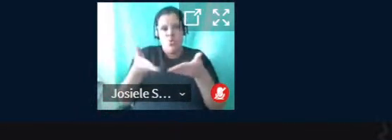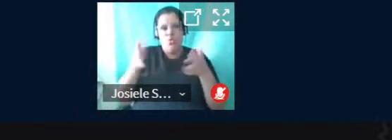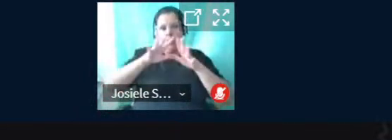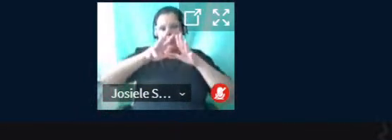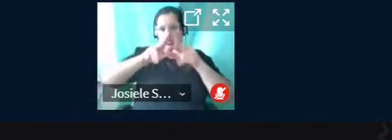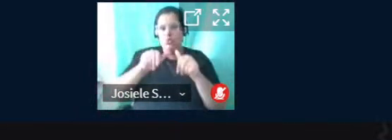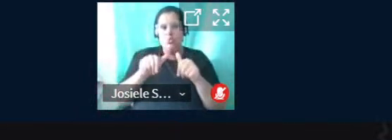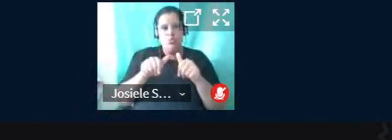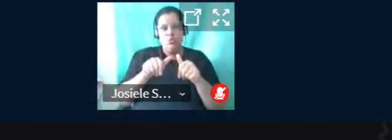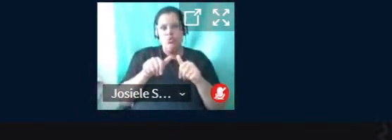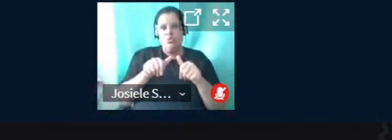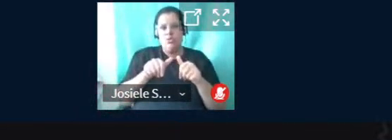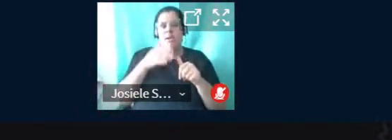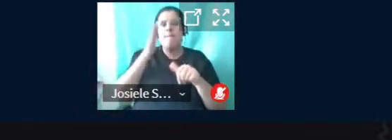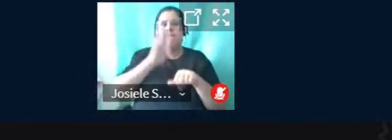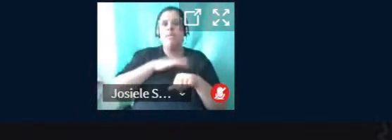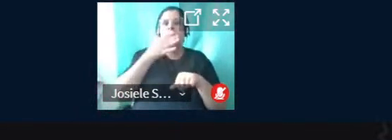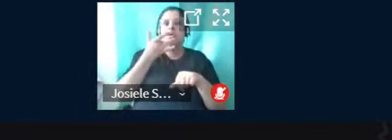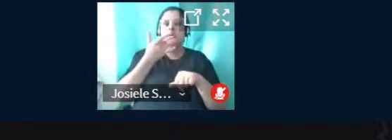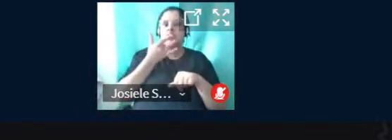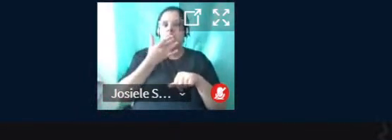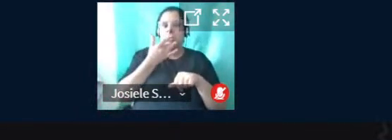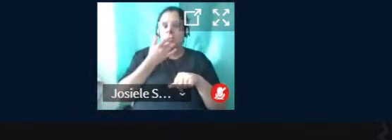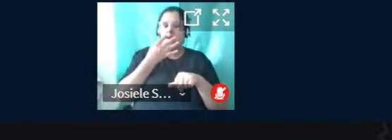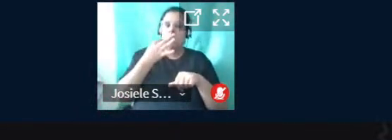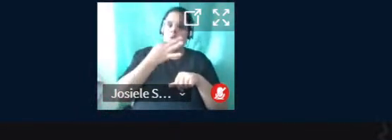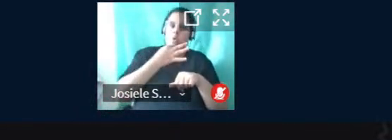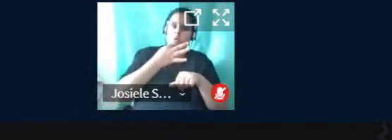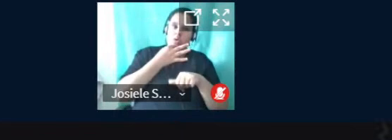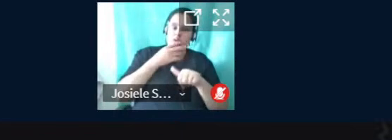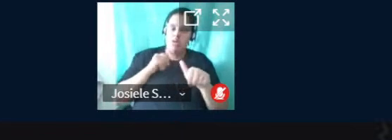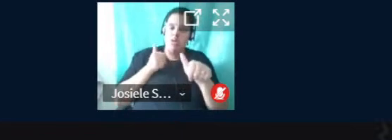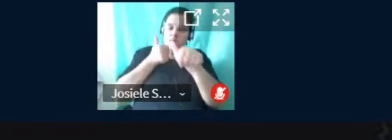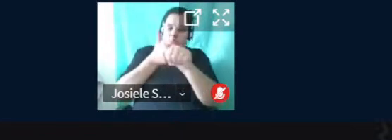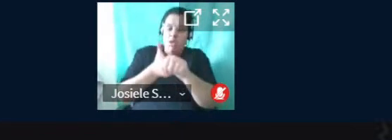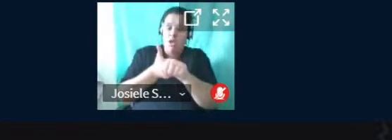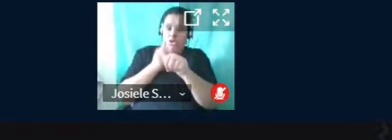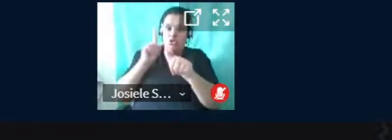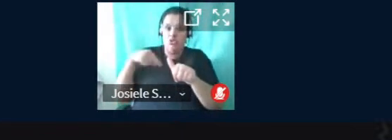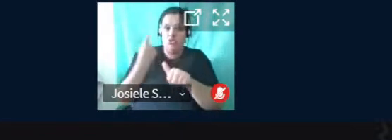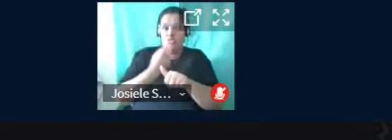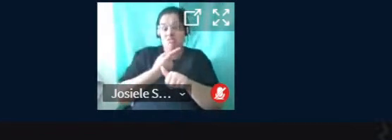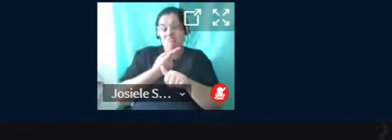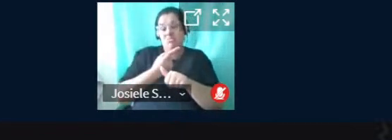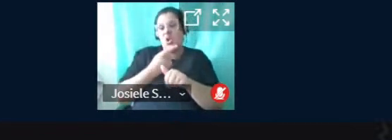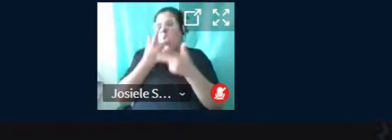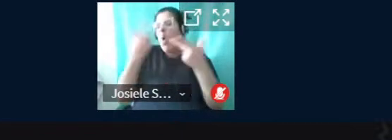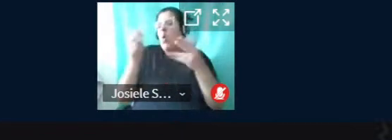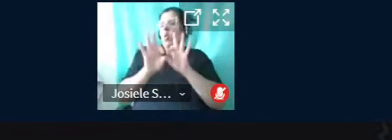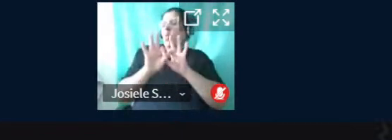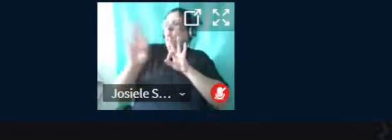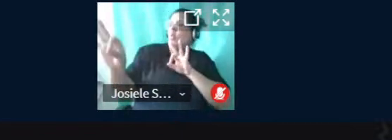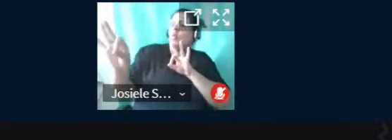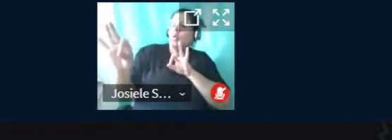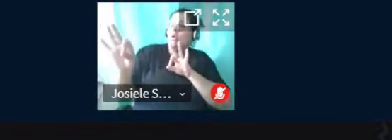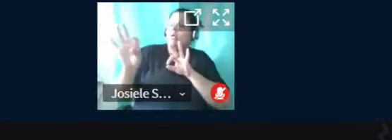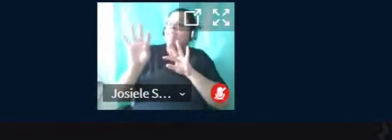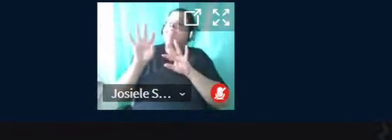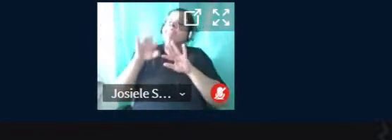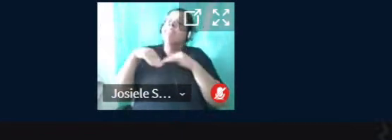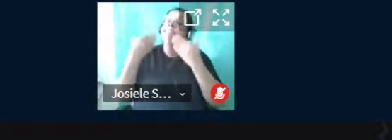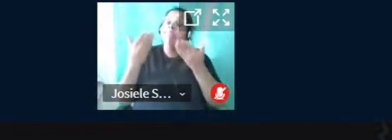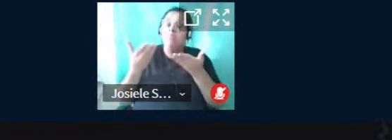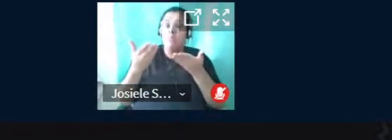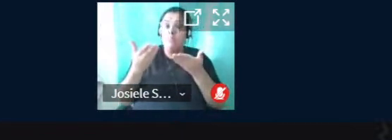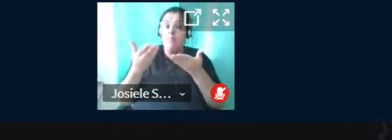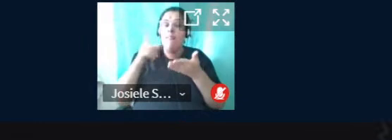é muito mais fácil a gente reconhecer algo que está próximo de nós do que algo que está longe. Ou seja,